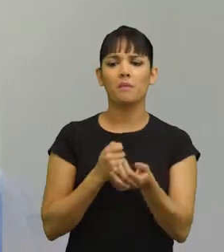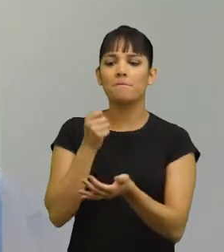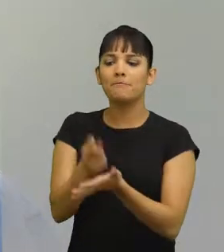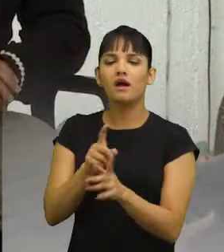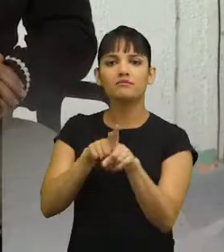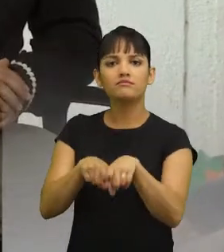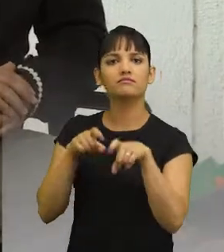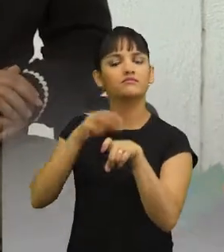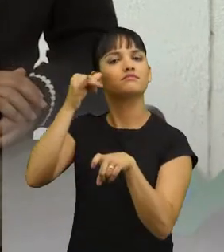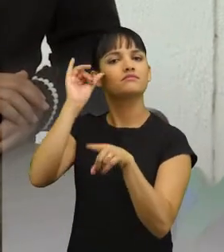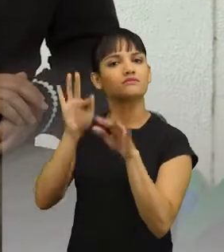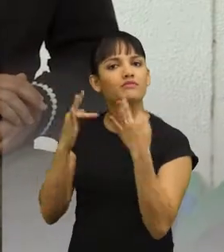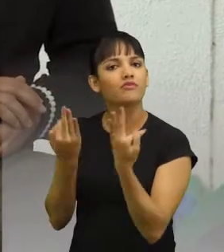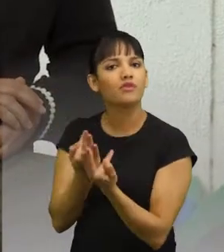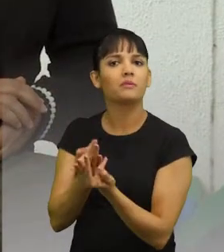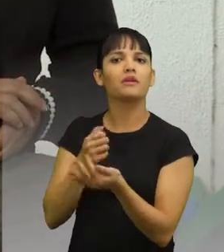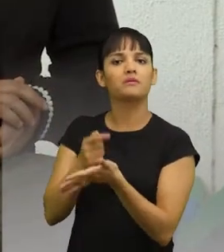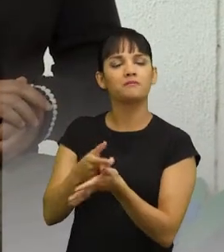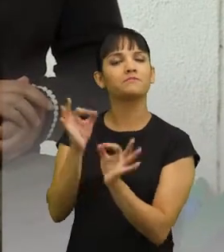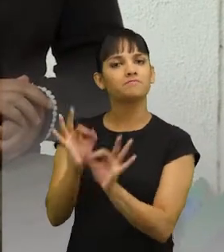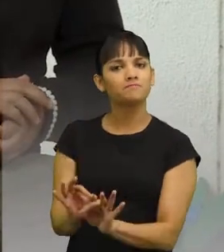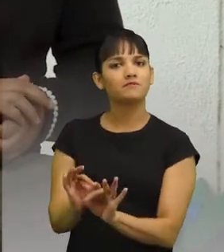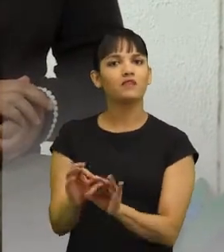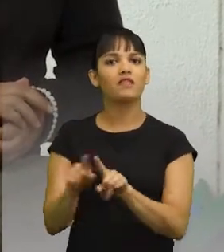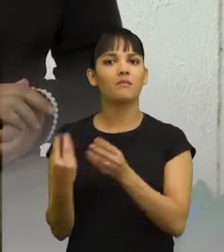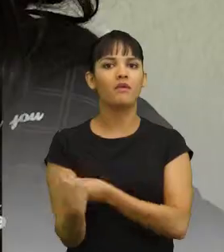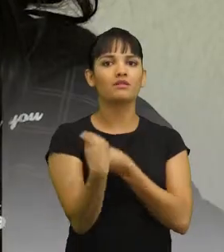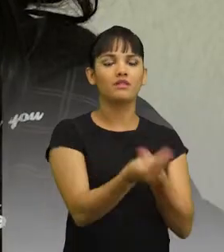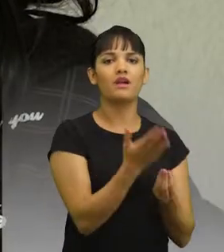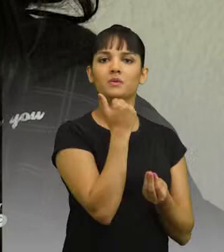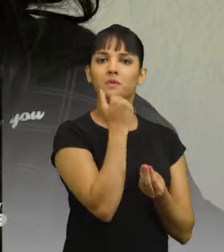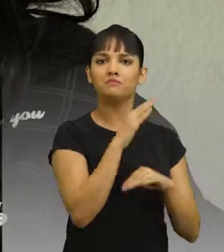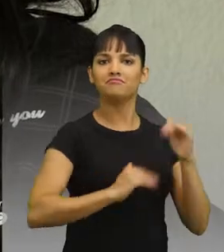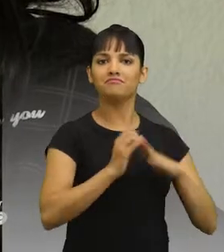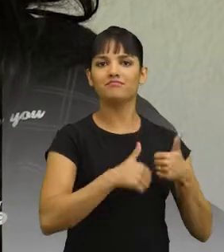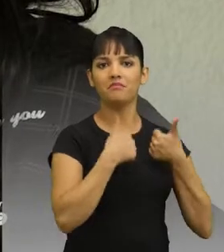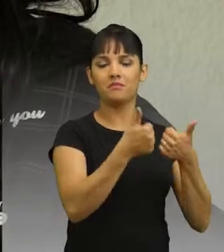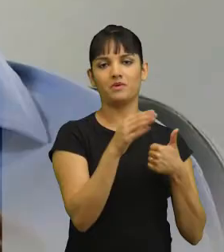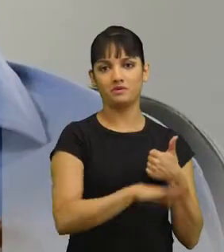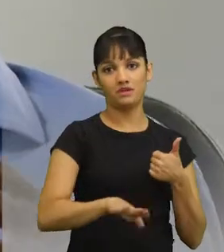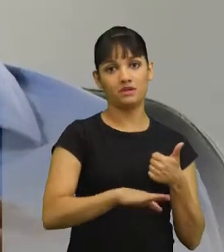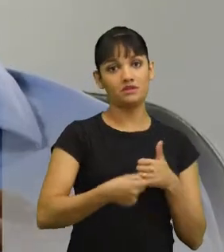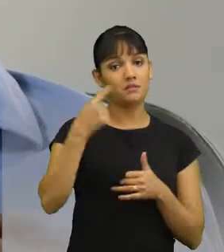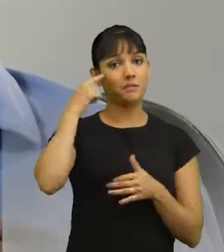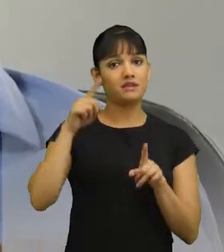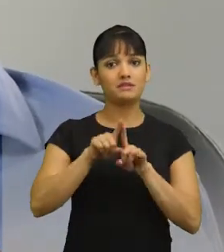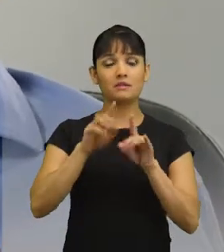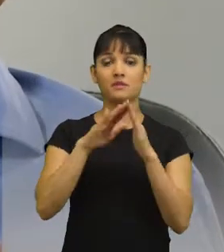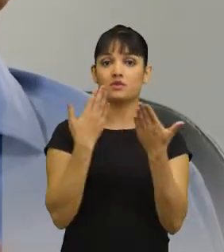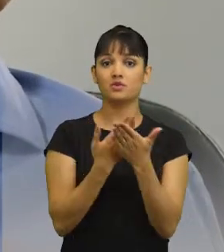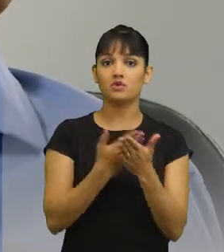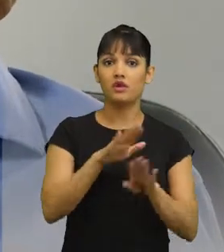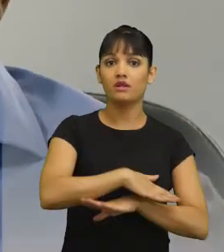agricultores familiares e, ao mesmo tempo, dando uma merenda de boa qualidade para as crianças. E a gente pensa na educação integral em